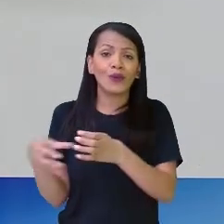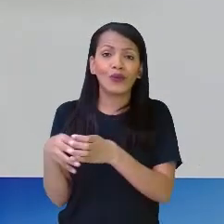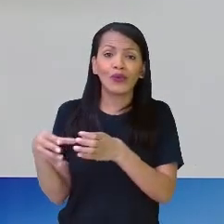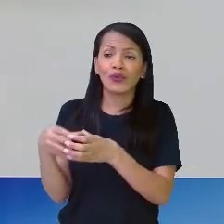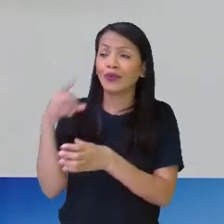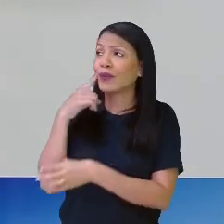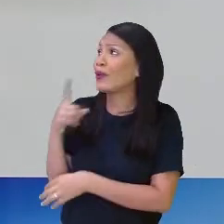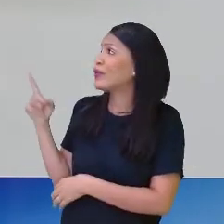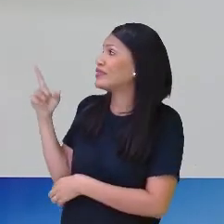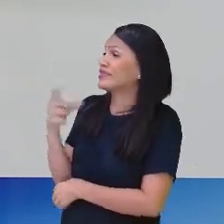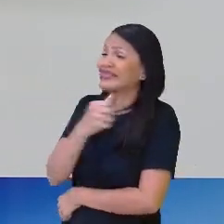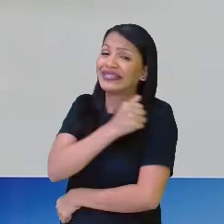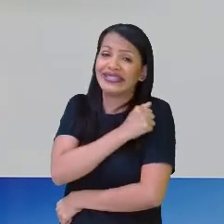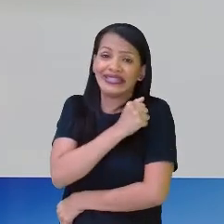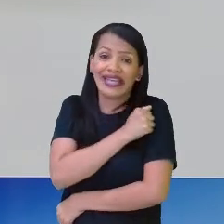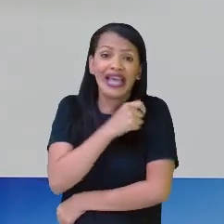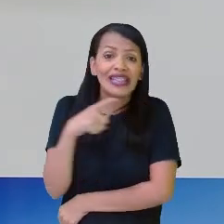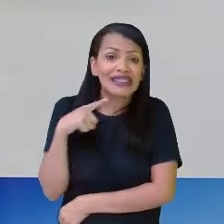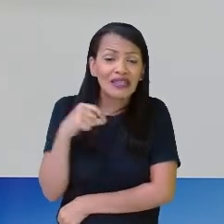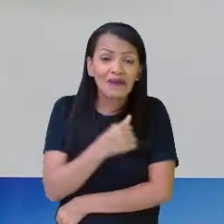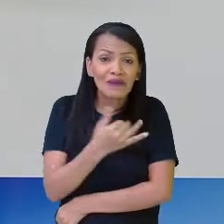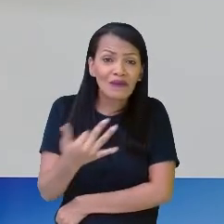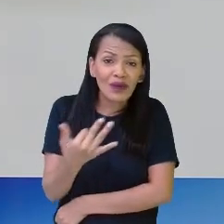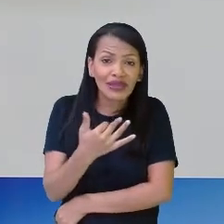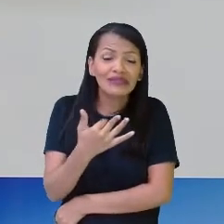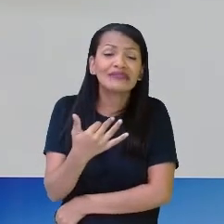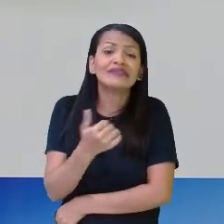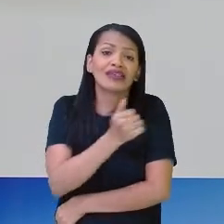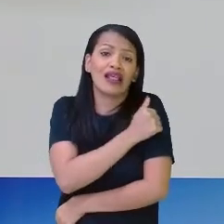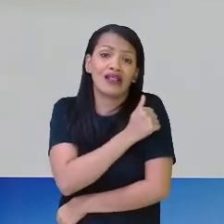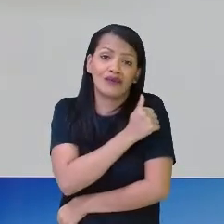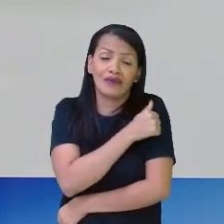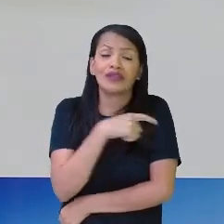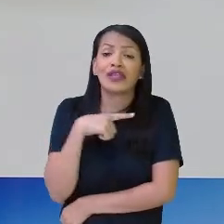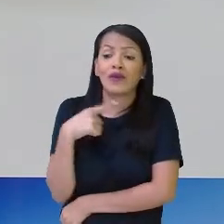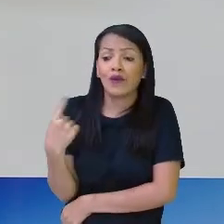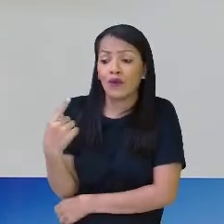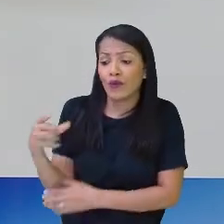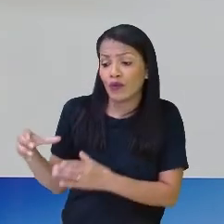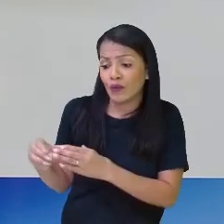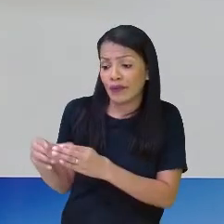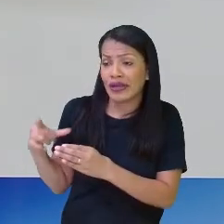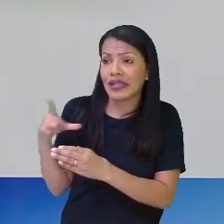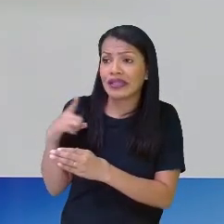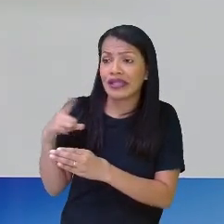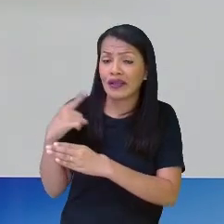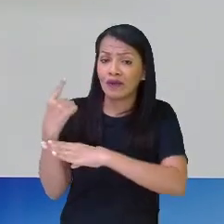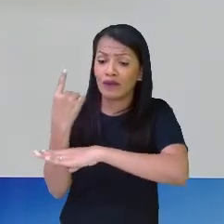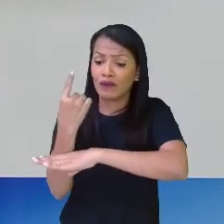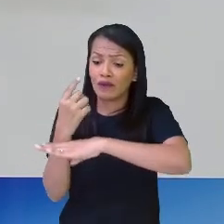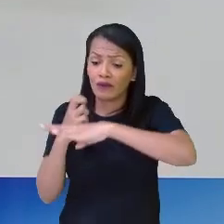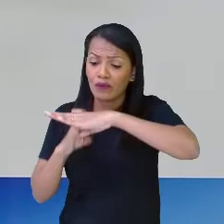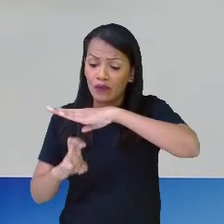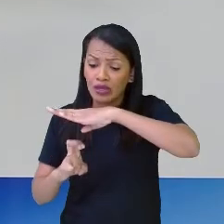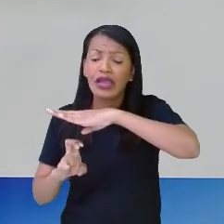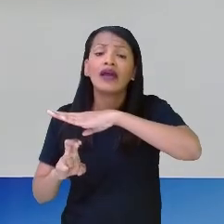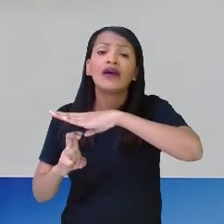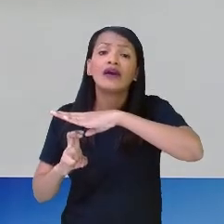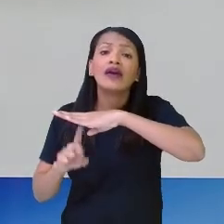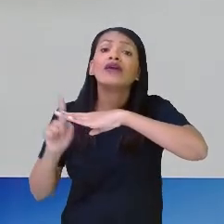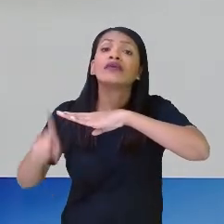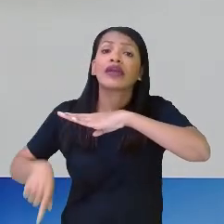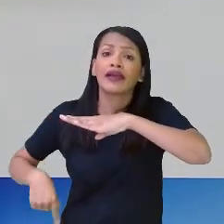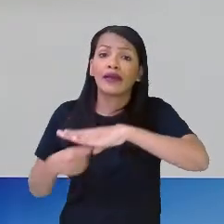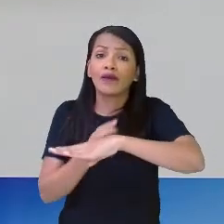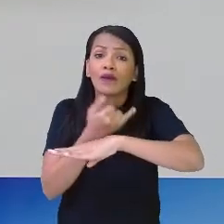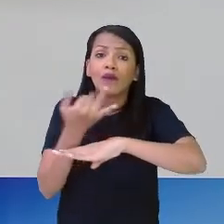E nesse grupinho tem quantos alunos, minha gente? Nesse grupinho eu tenho um quinto e são quantos alunos?